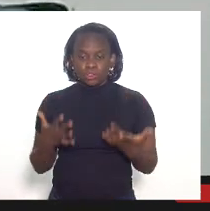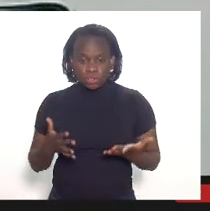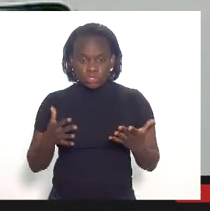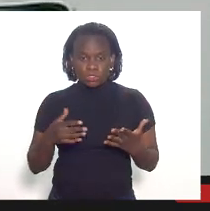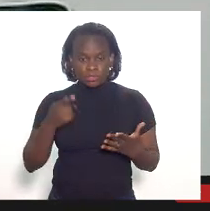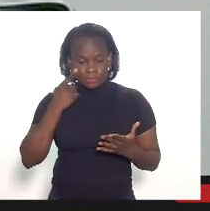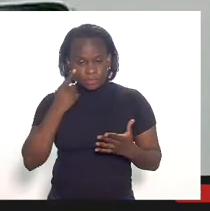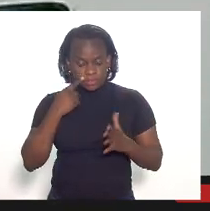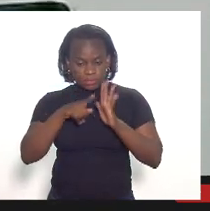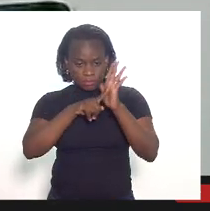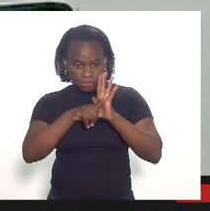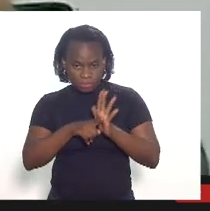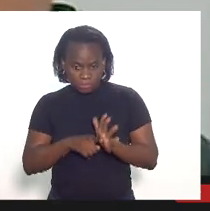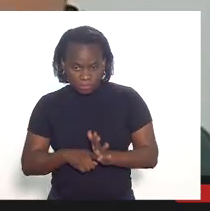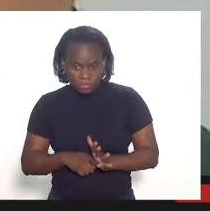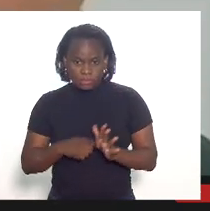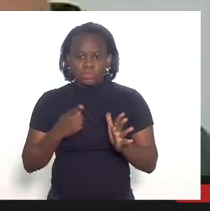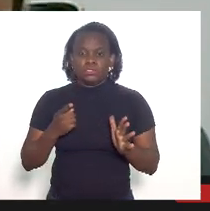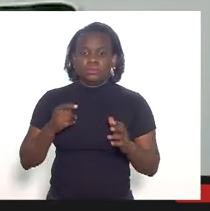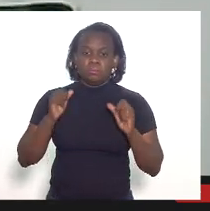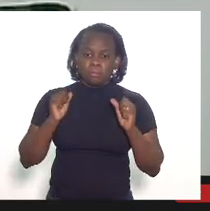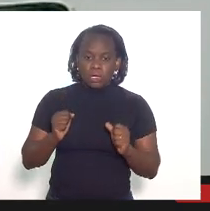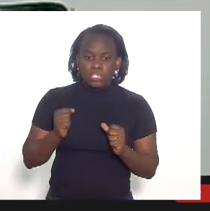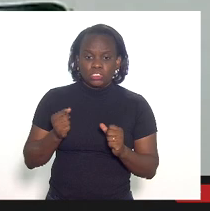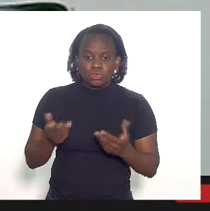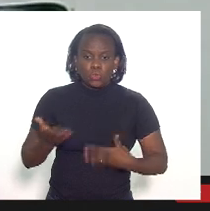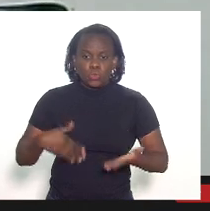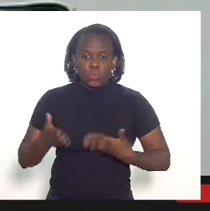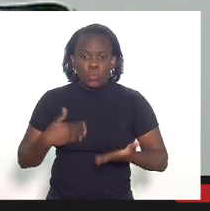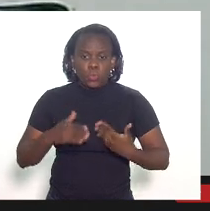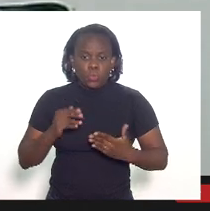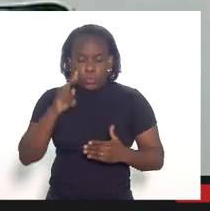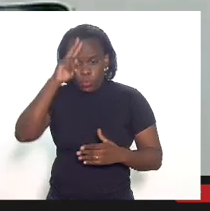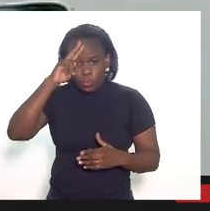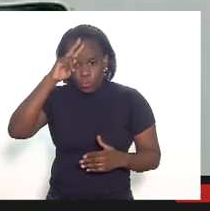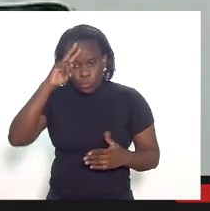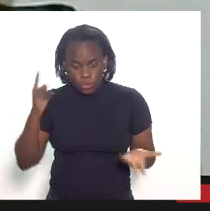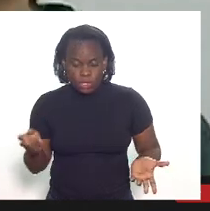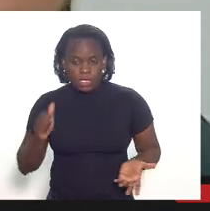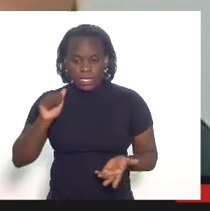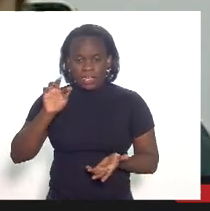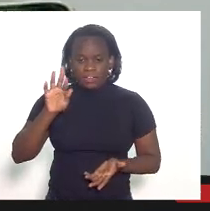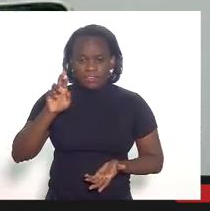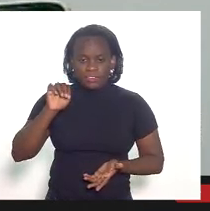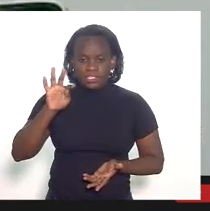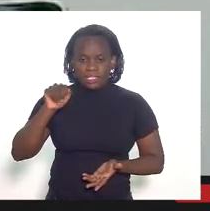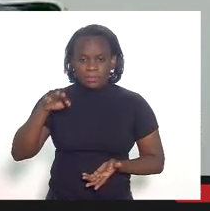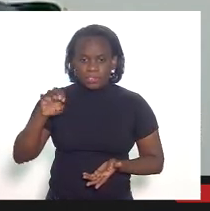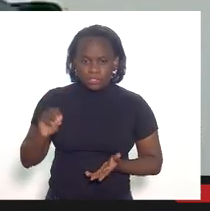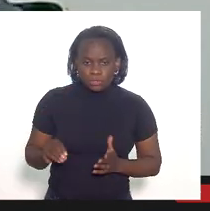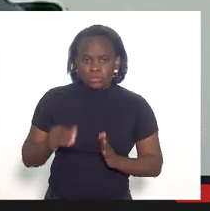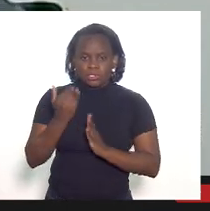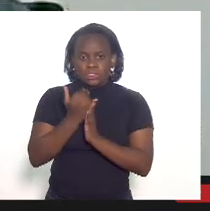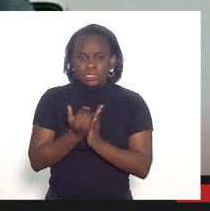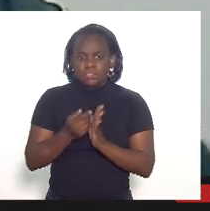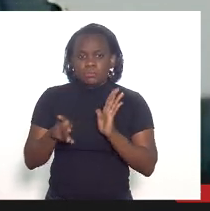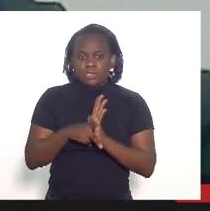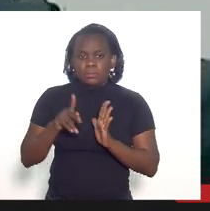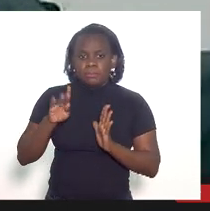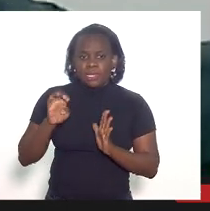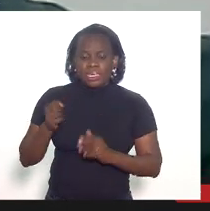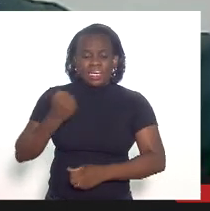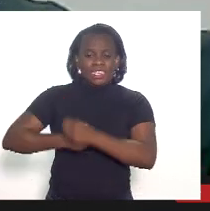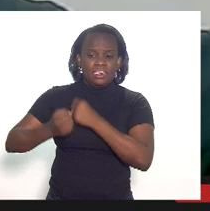afretamento possível superfaturamento em afretamento depreciação proporcional de bens em 2014 em